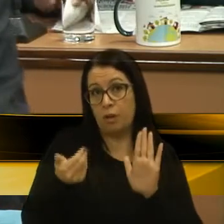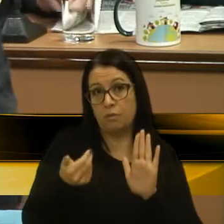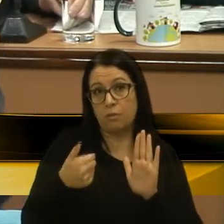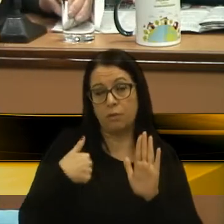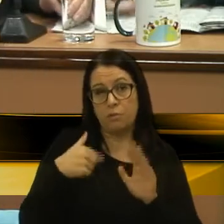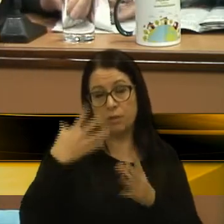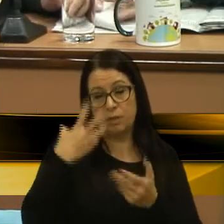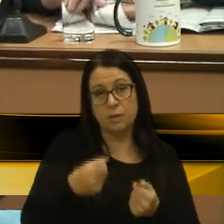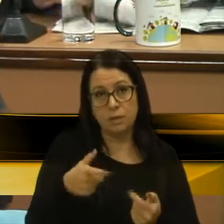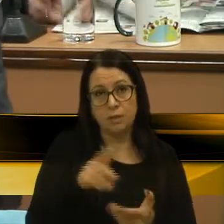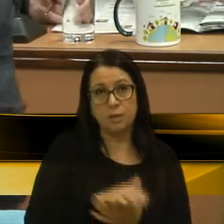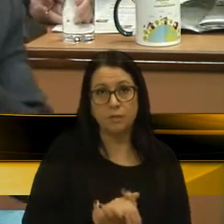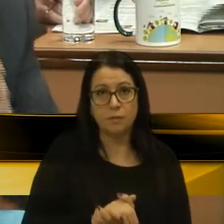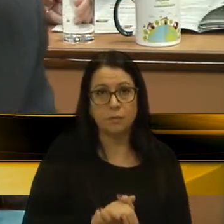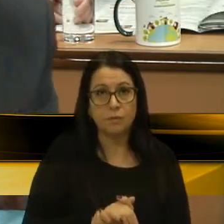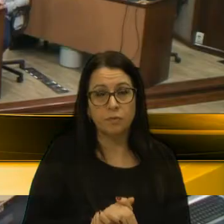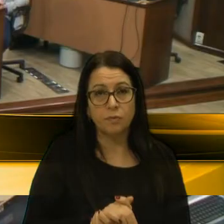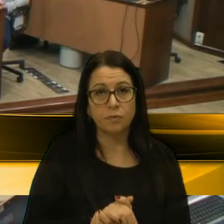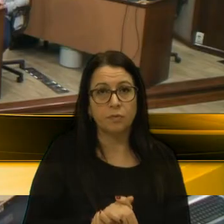certeza.